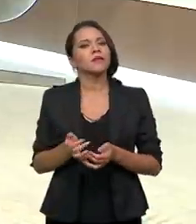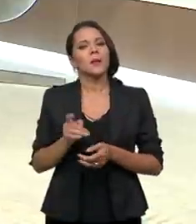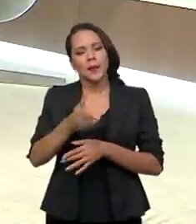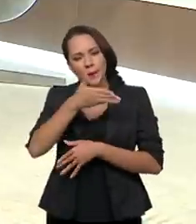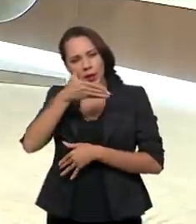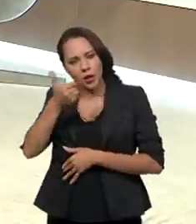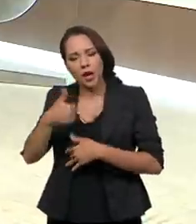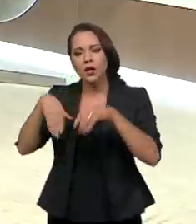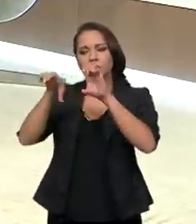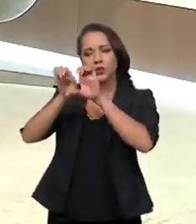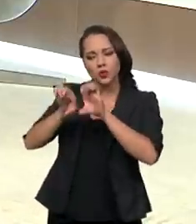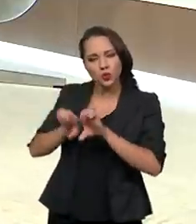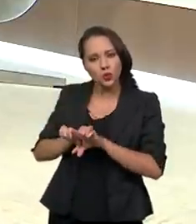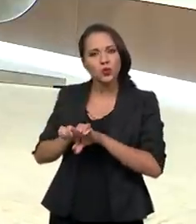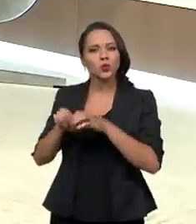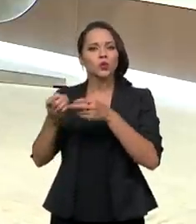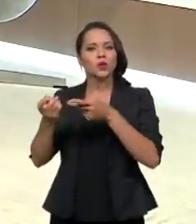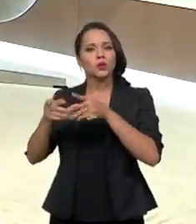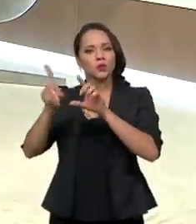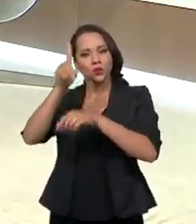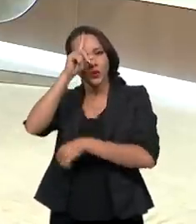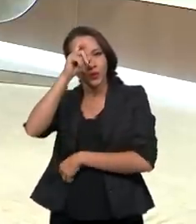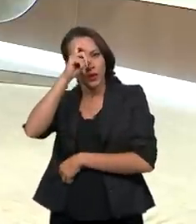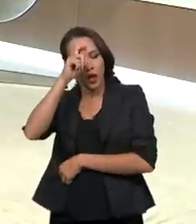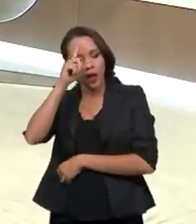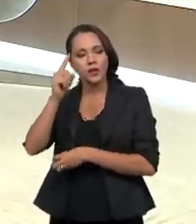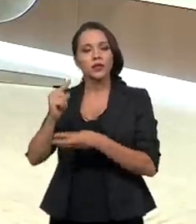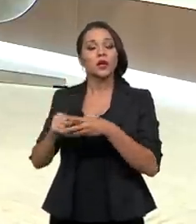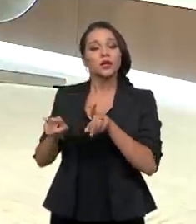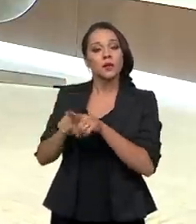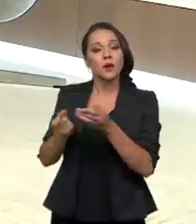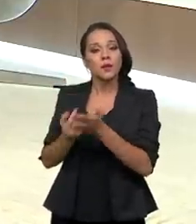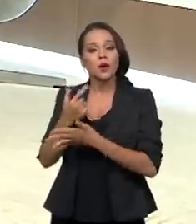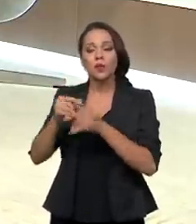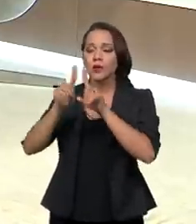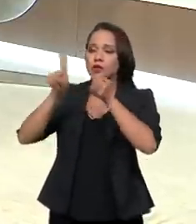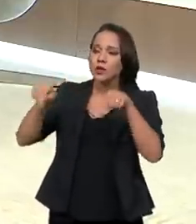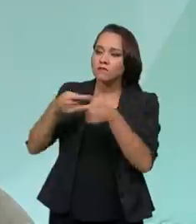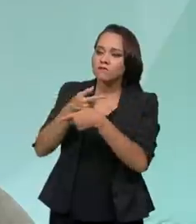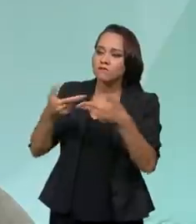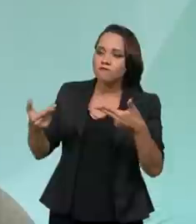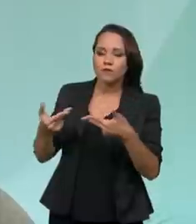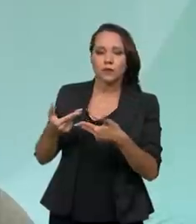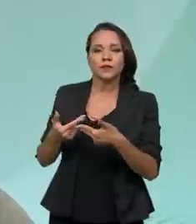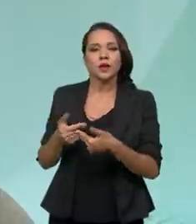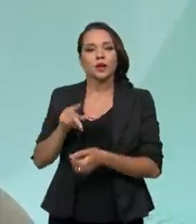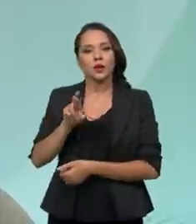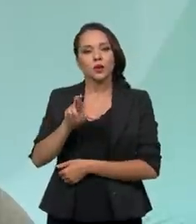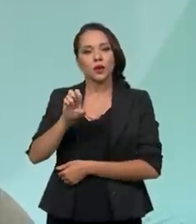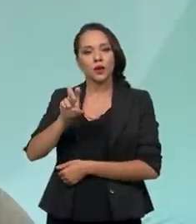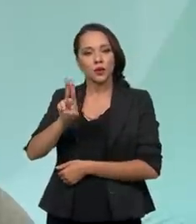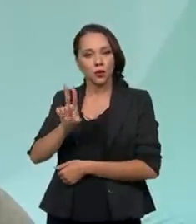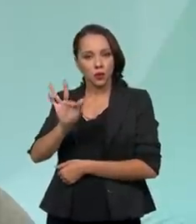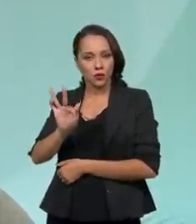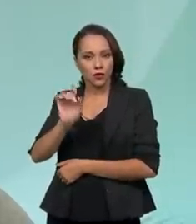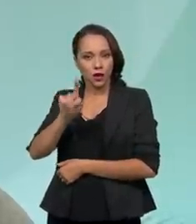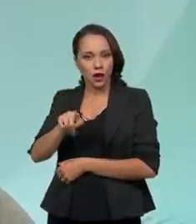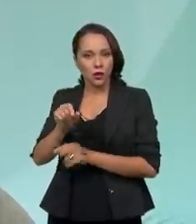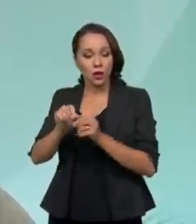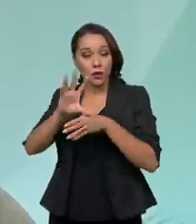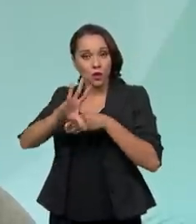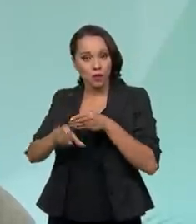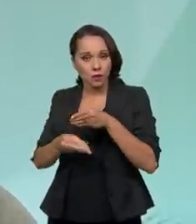melhorar a infraestrutura dos hospitais e para aquisição de equipamentos. E também o REUF, ele existe para fazer uma